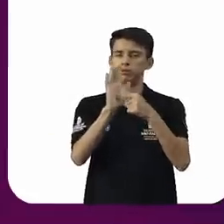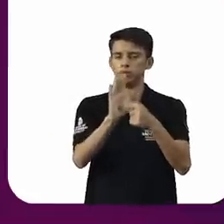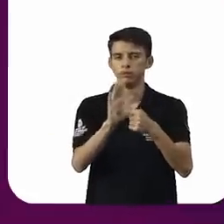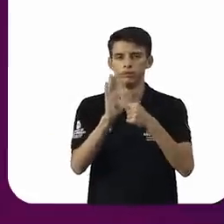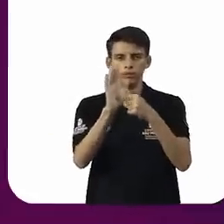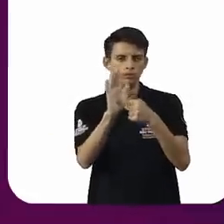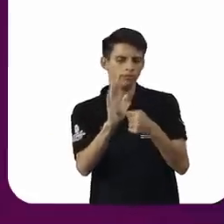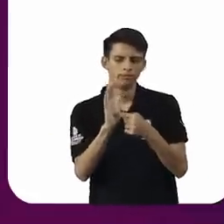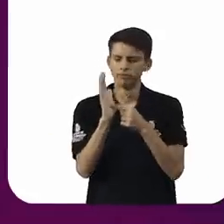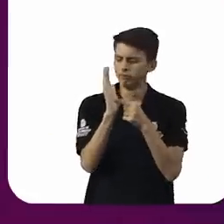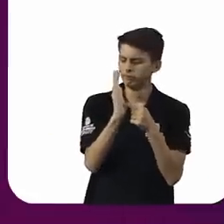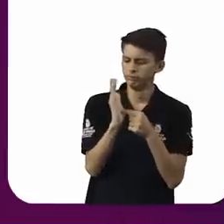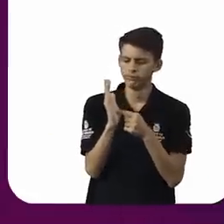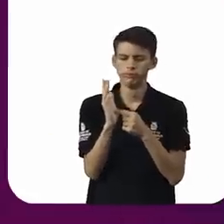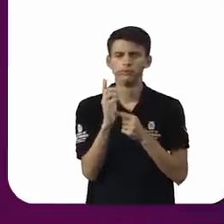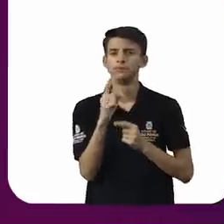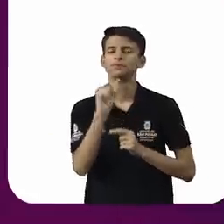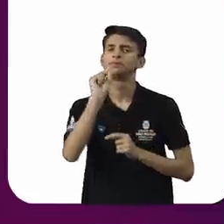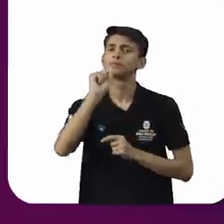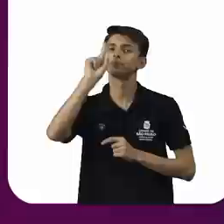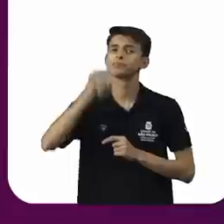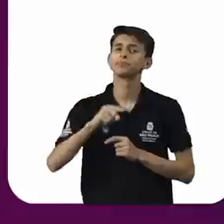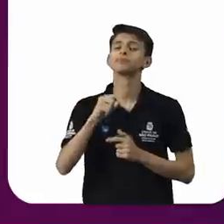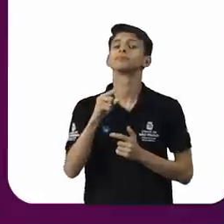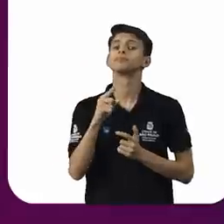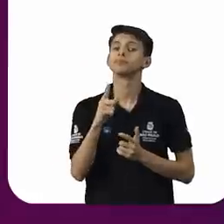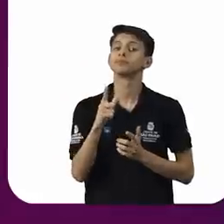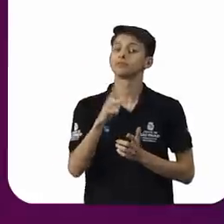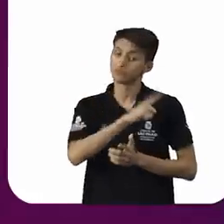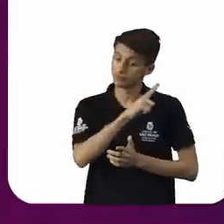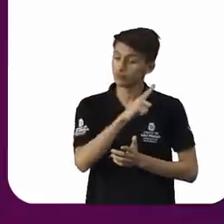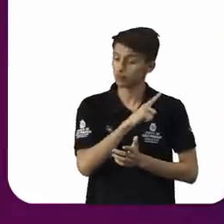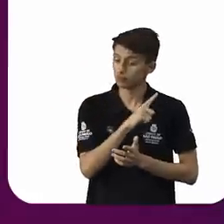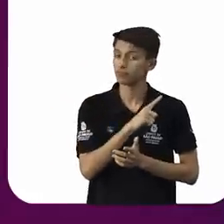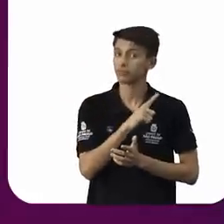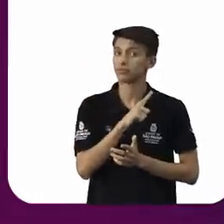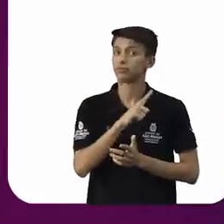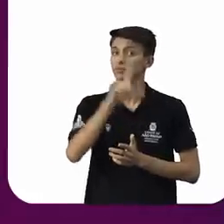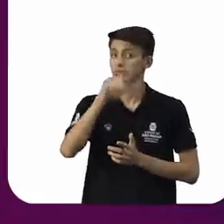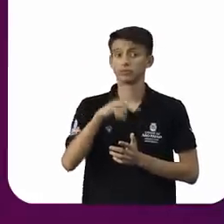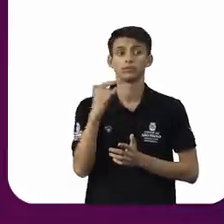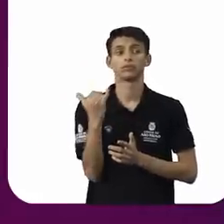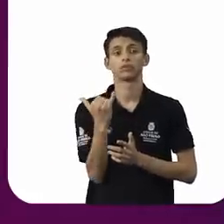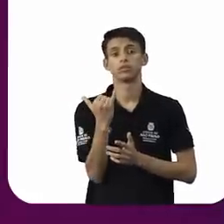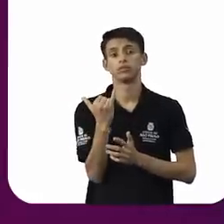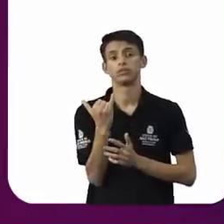quanto o fundamentalismo tem assumido